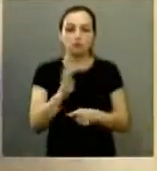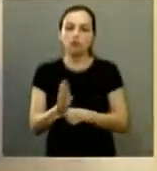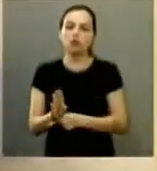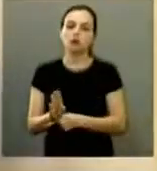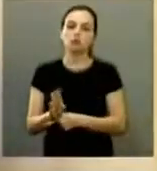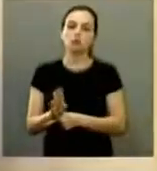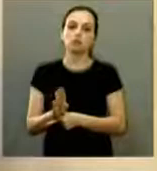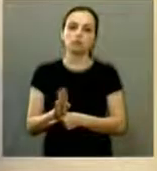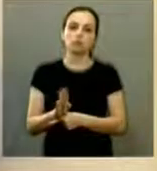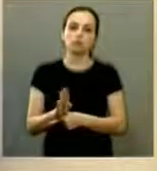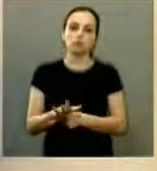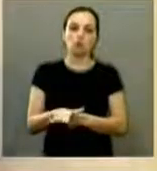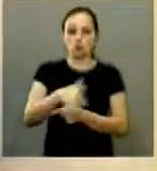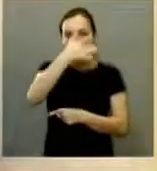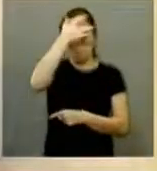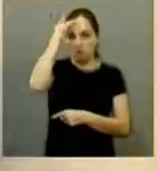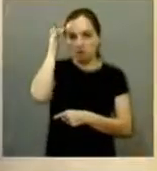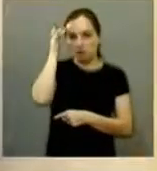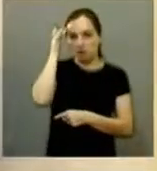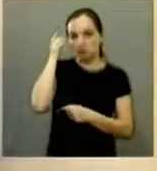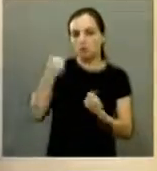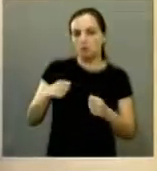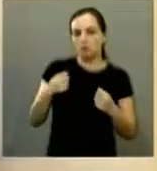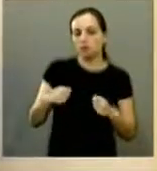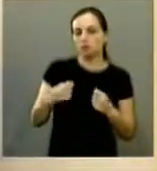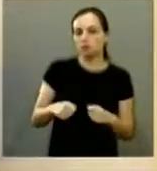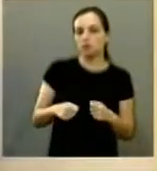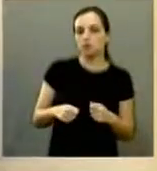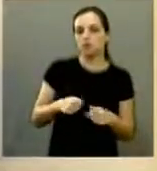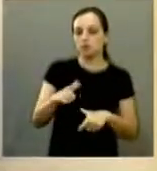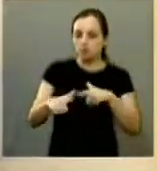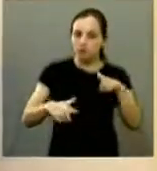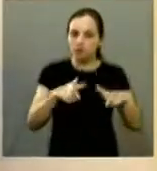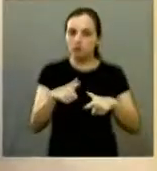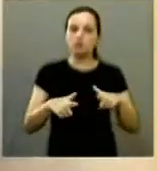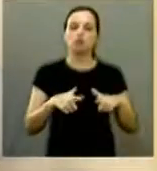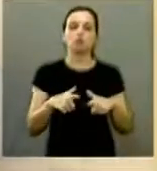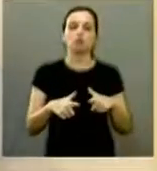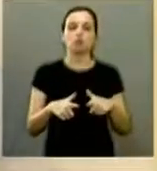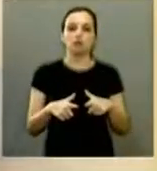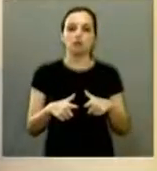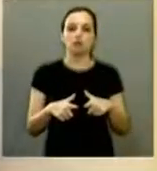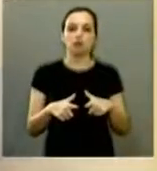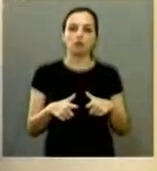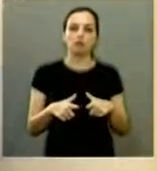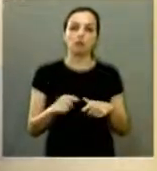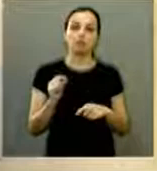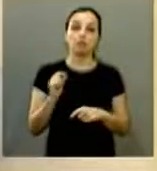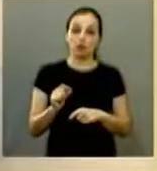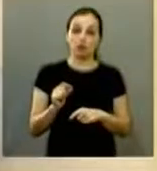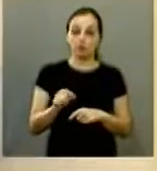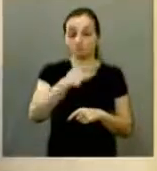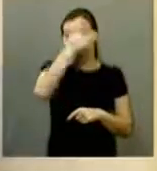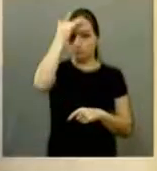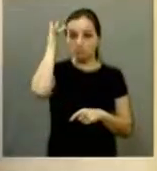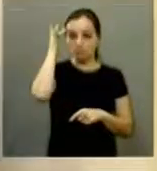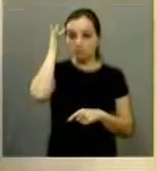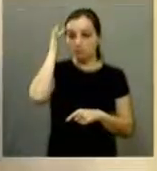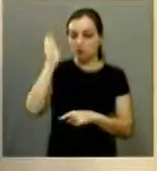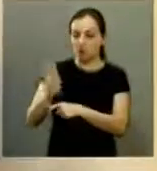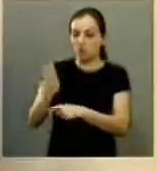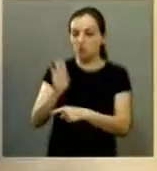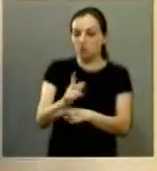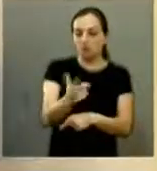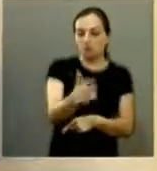certa forma as pessoas que dependem desse tipo de atividade como catadores para sobreviver a pessoa não cuida